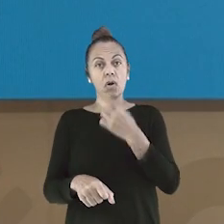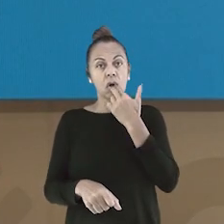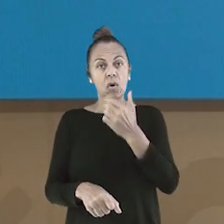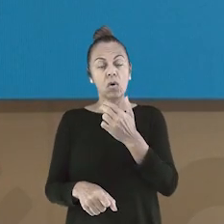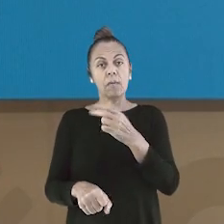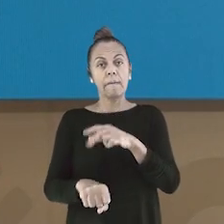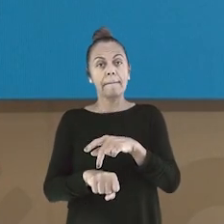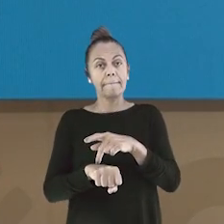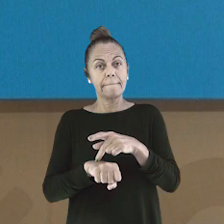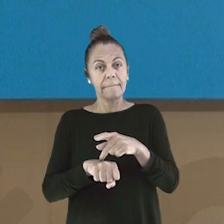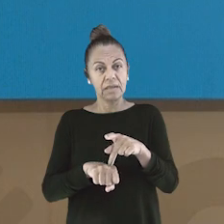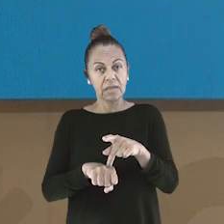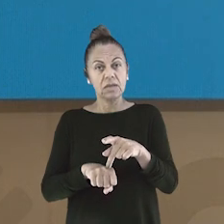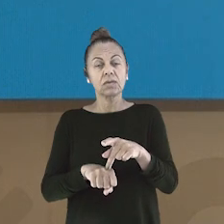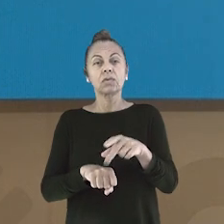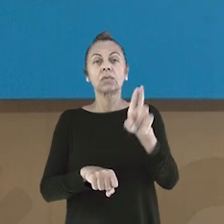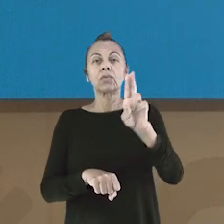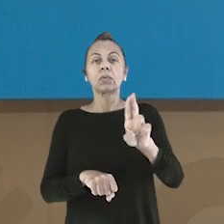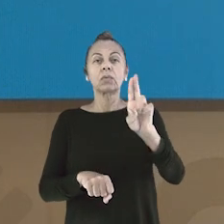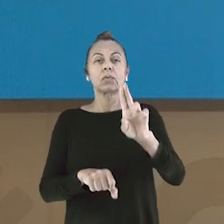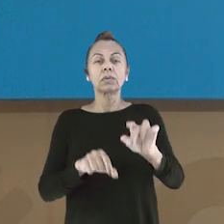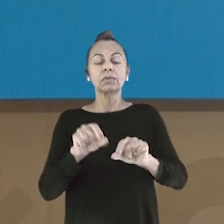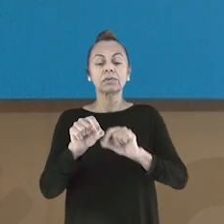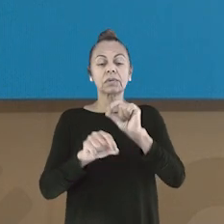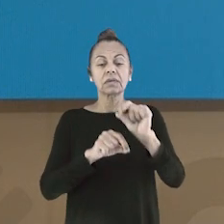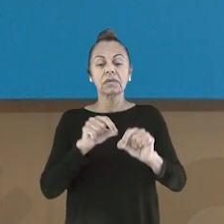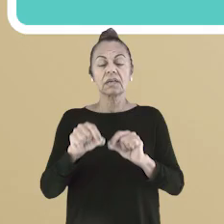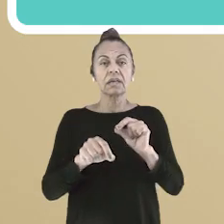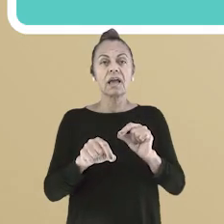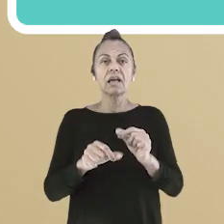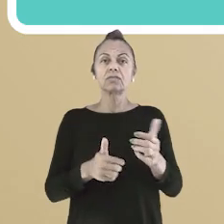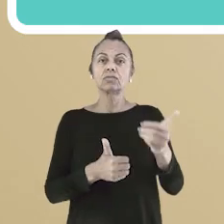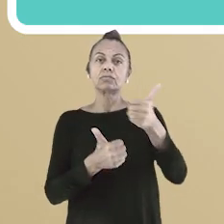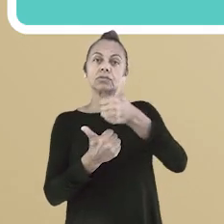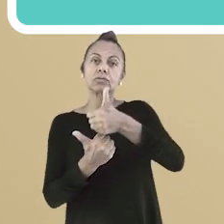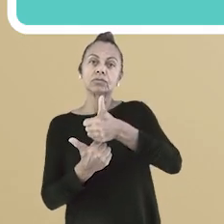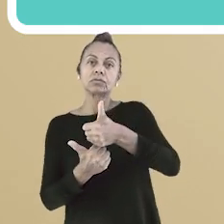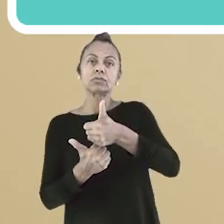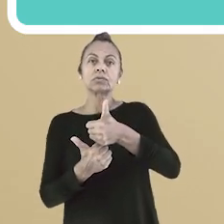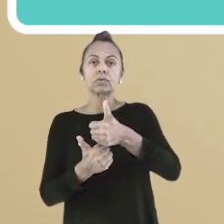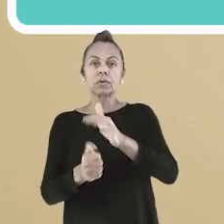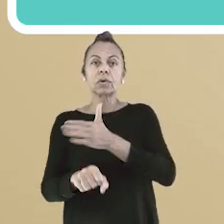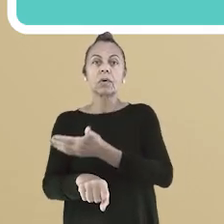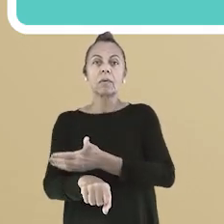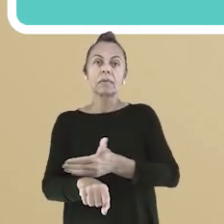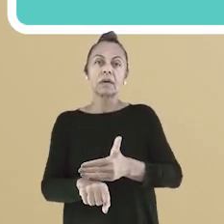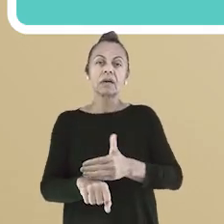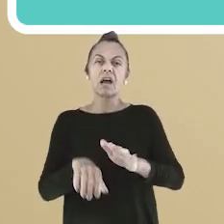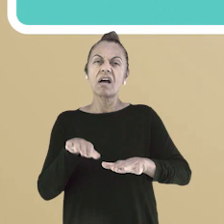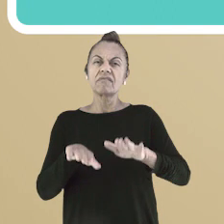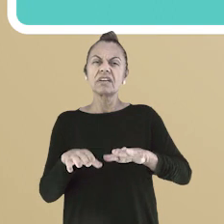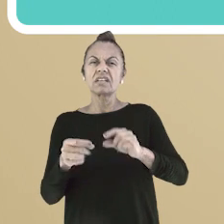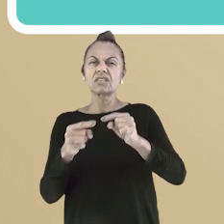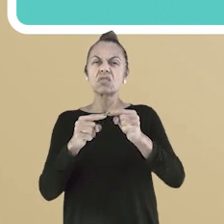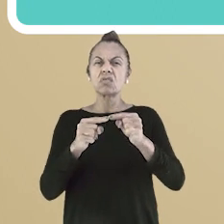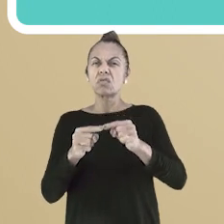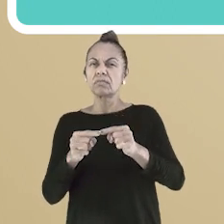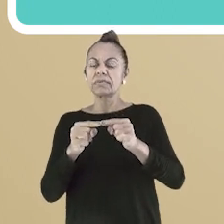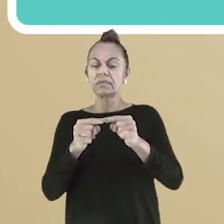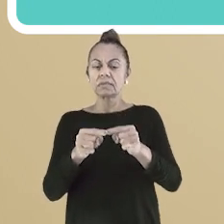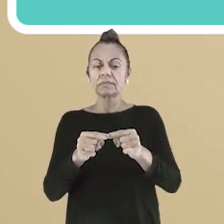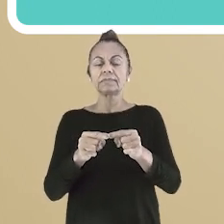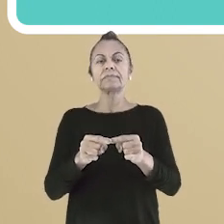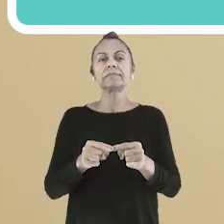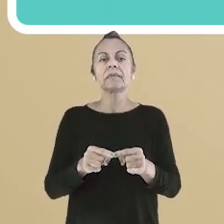esta aqui, presença de combustíveis viscosos. O preto é utilizado em substituição ao branco, ou